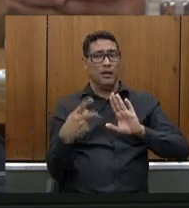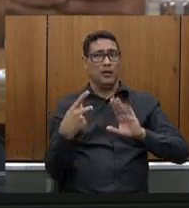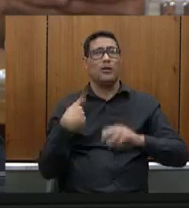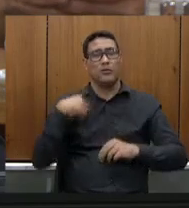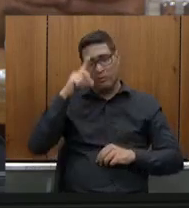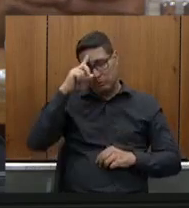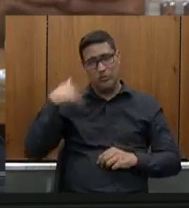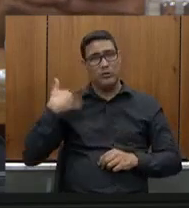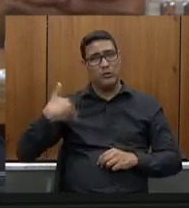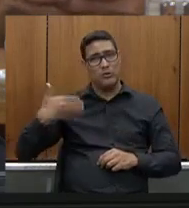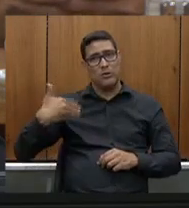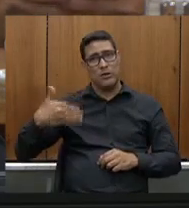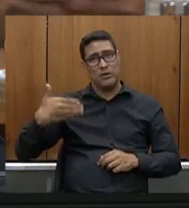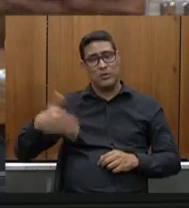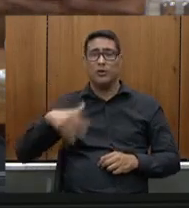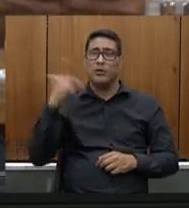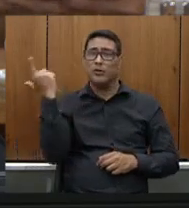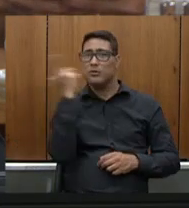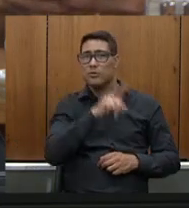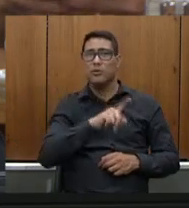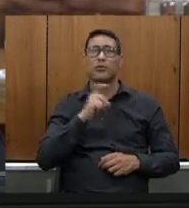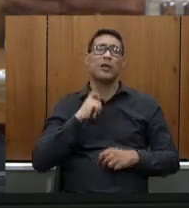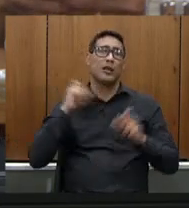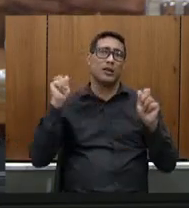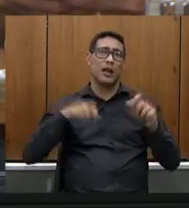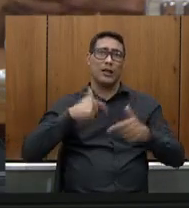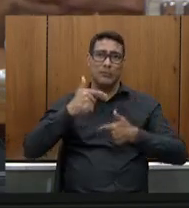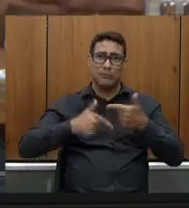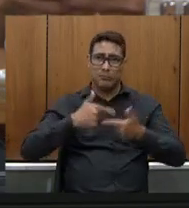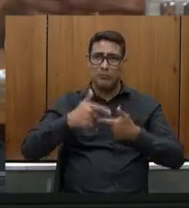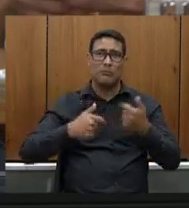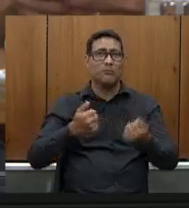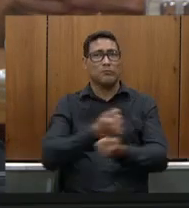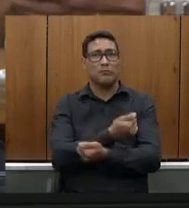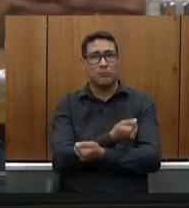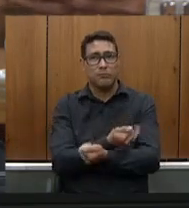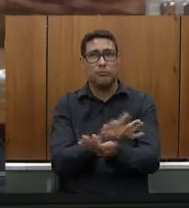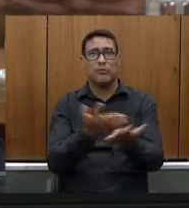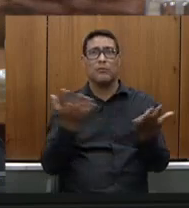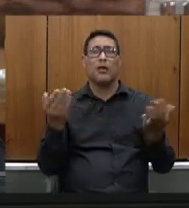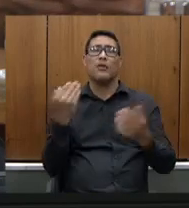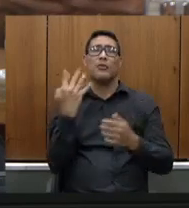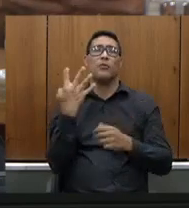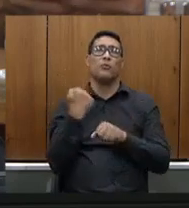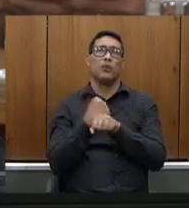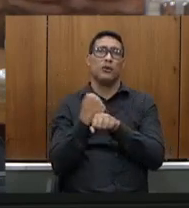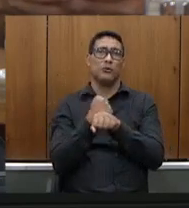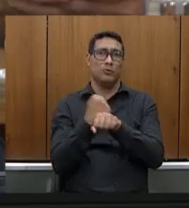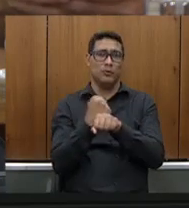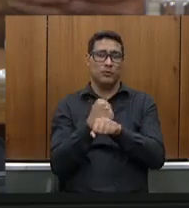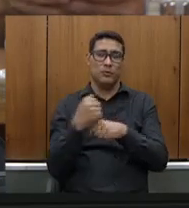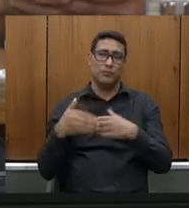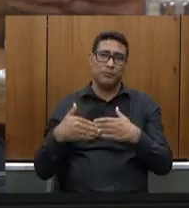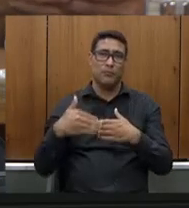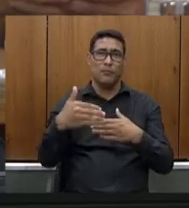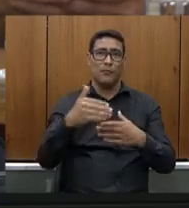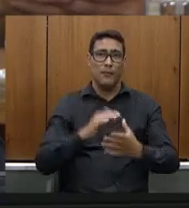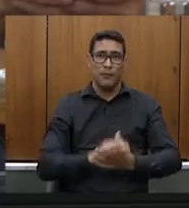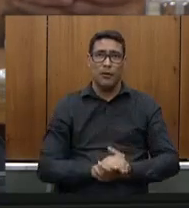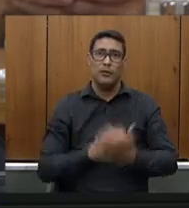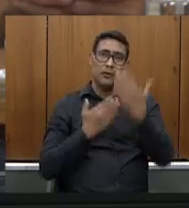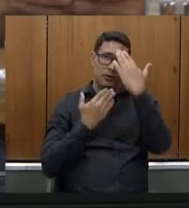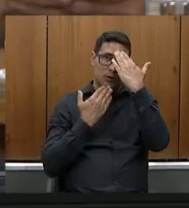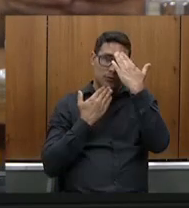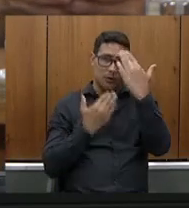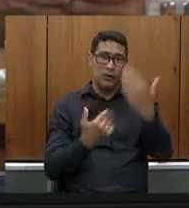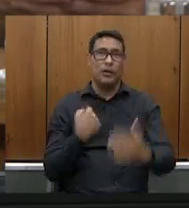que consigamos entregar ainda mais em quatro anos do que estamos entregando em 22 meses muito obrigado é um prazer estar